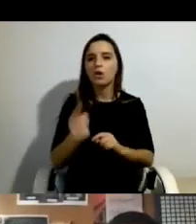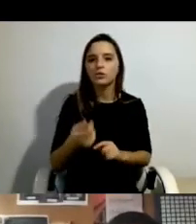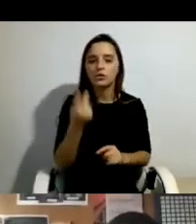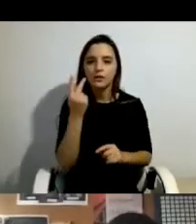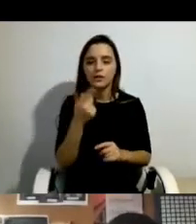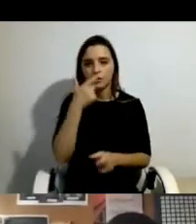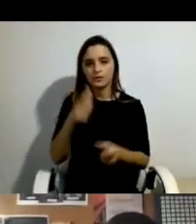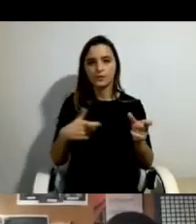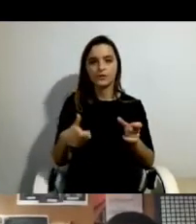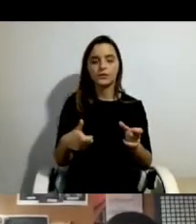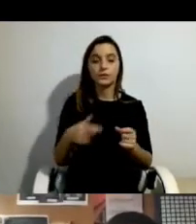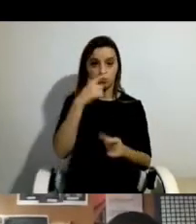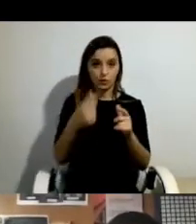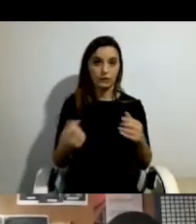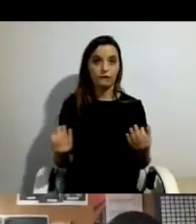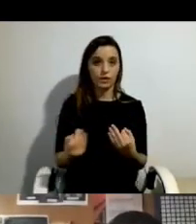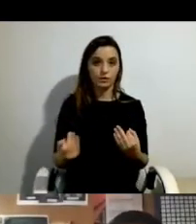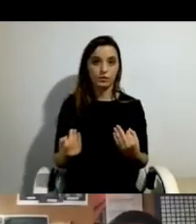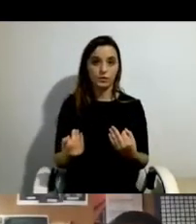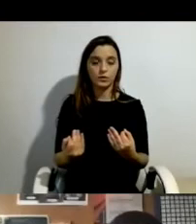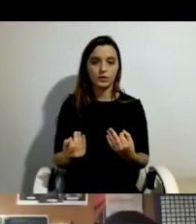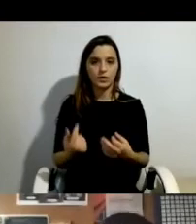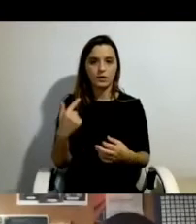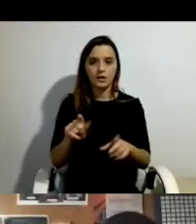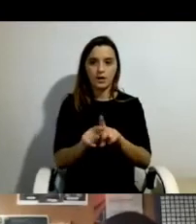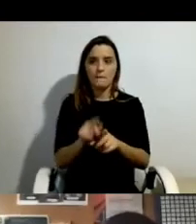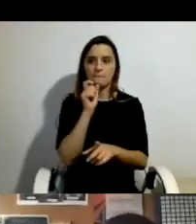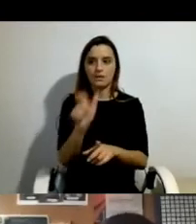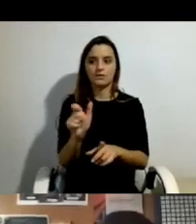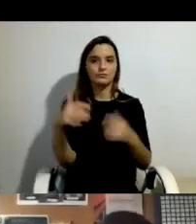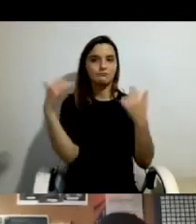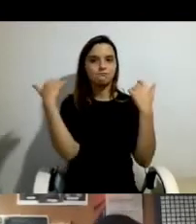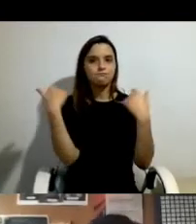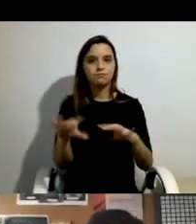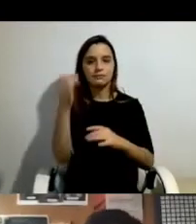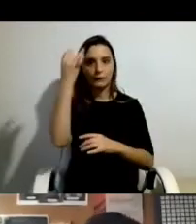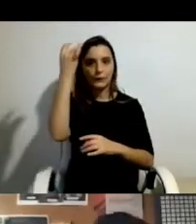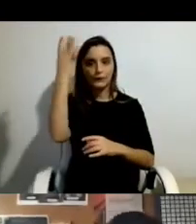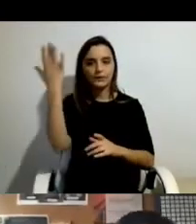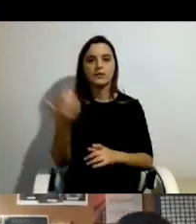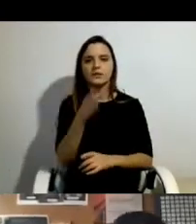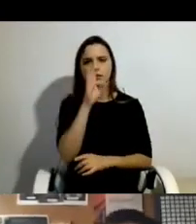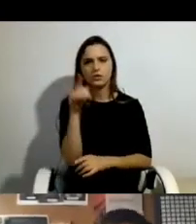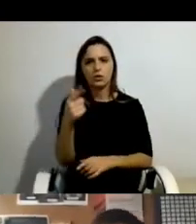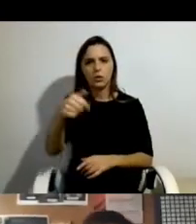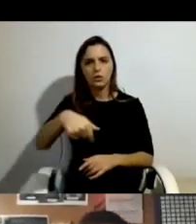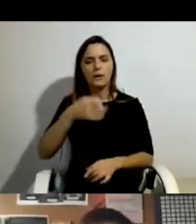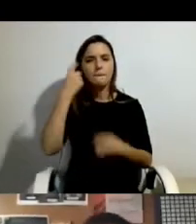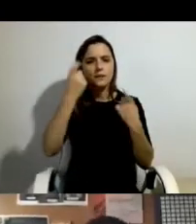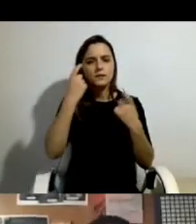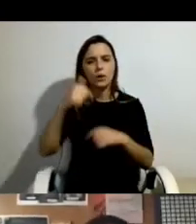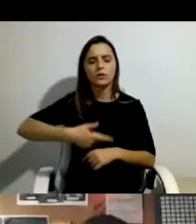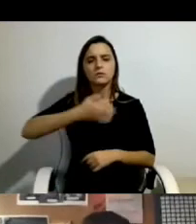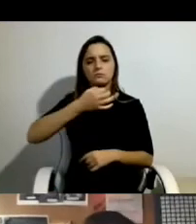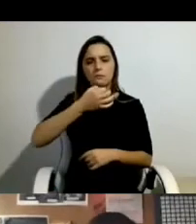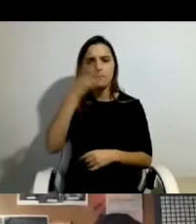as pessoas têm, de facto, termos muito radicais. E se nós pensarmos, e se nós hoje, na discussão da manhã, pensarmos no que